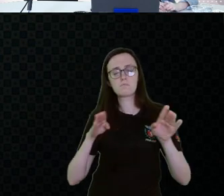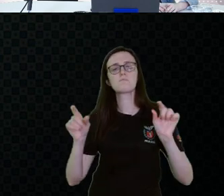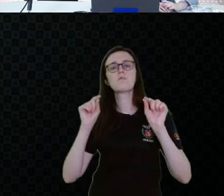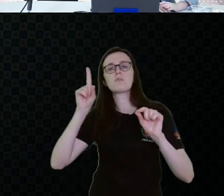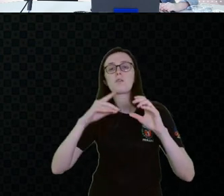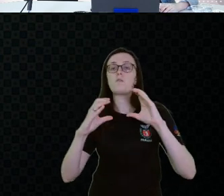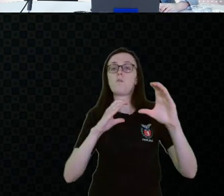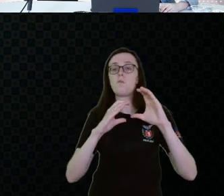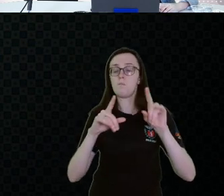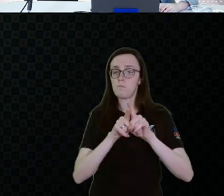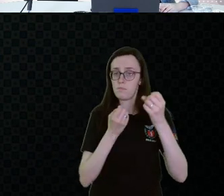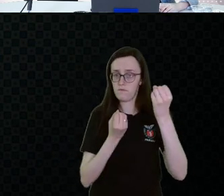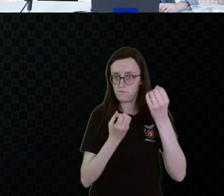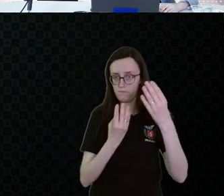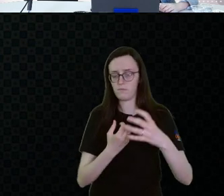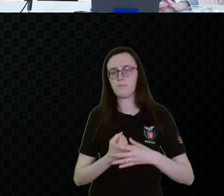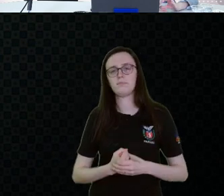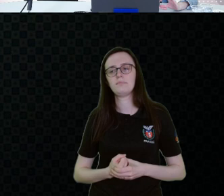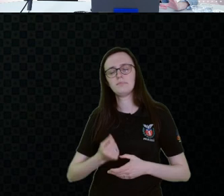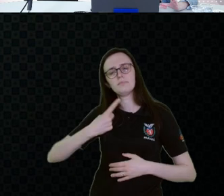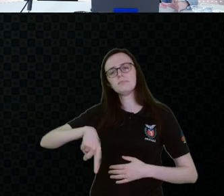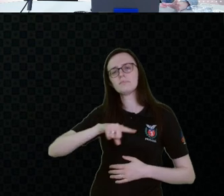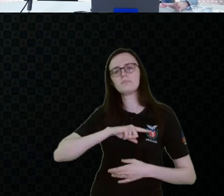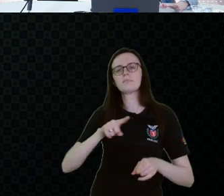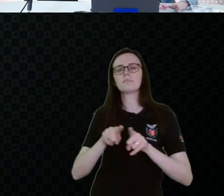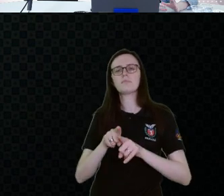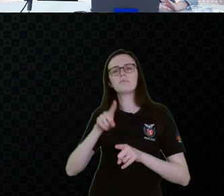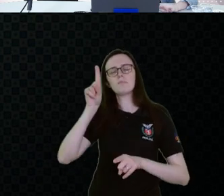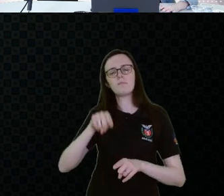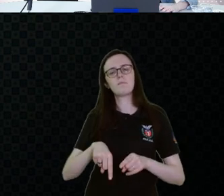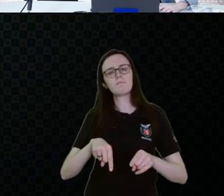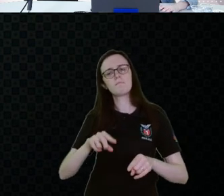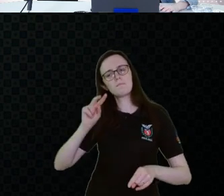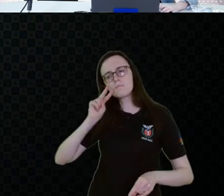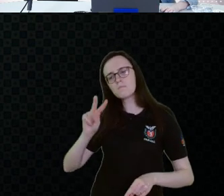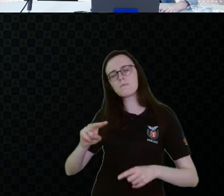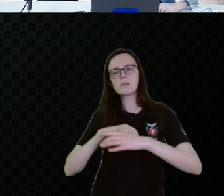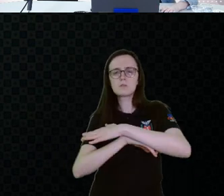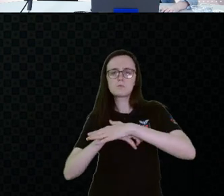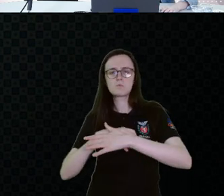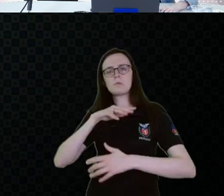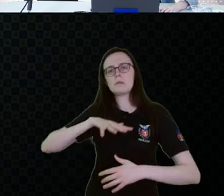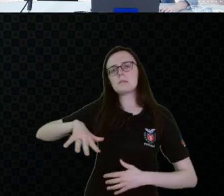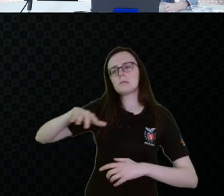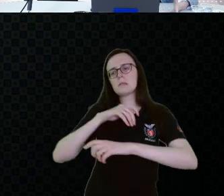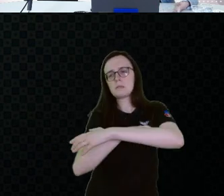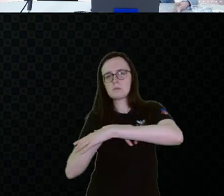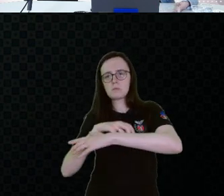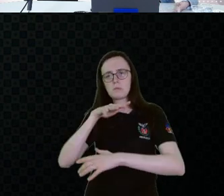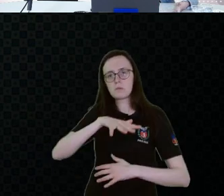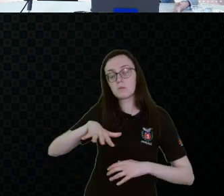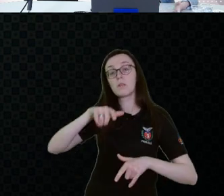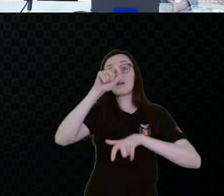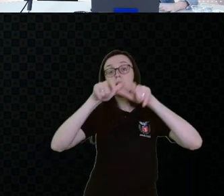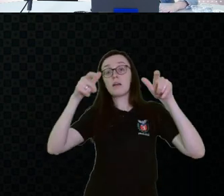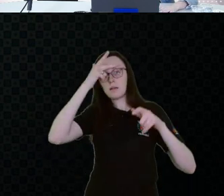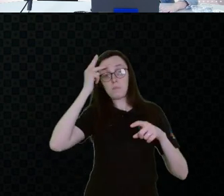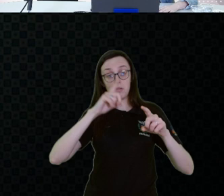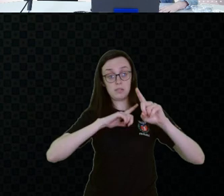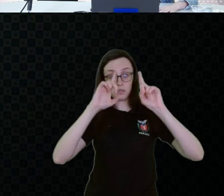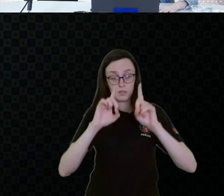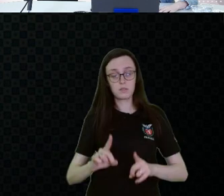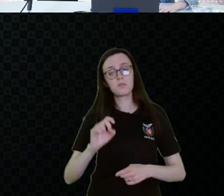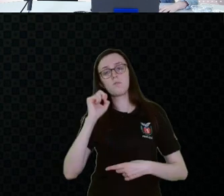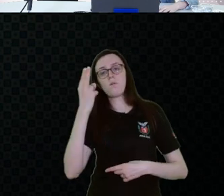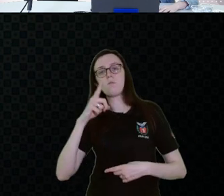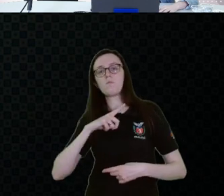meios de comunicação e informação. A gente acaba ficando muito nesse olhar de estrutura física. Para as pessoas que têm uma deficiência ou